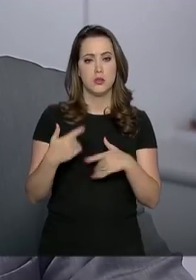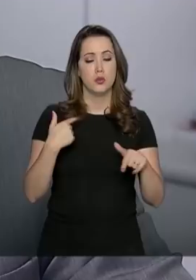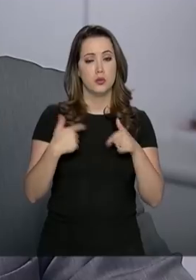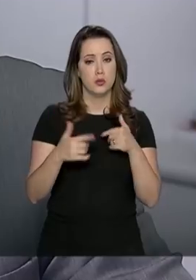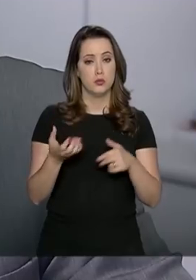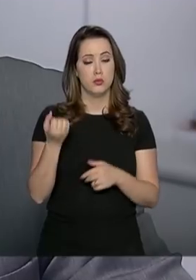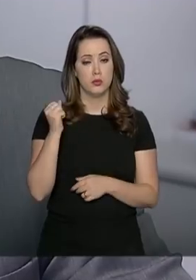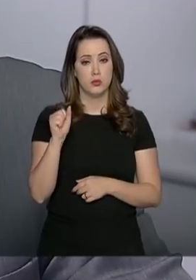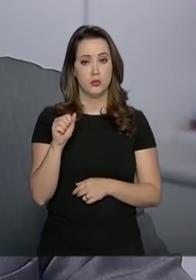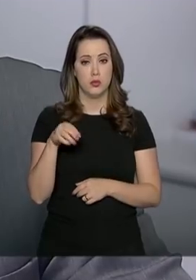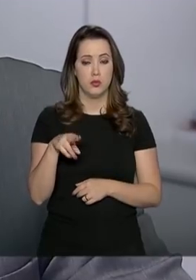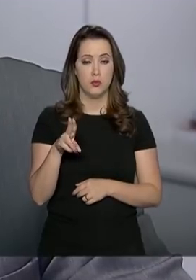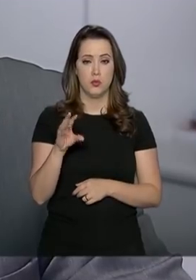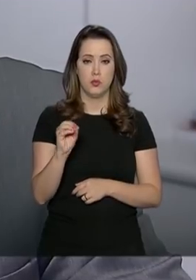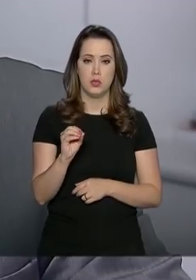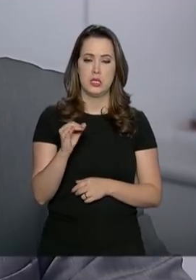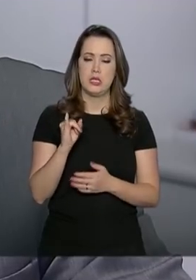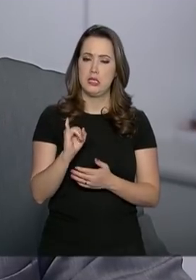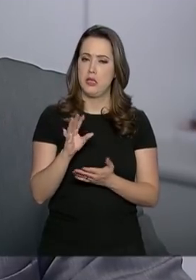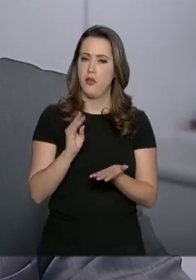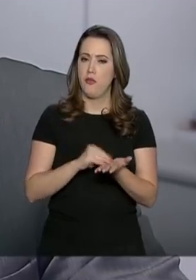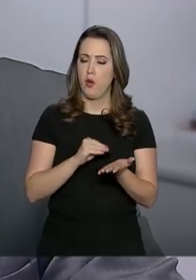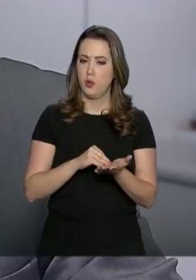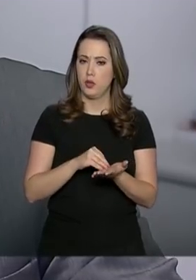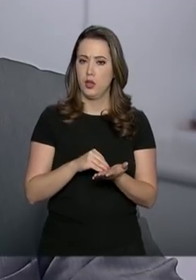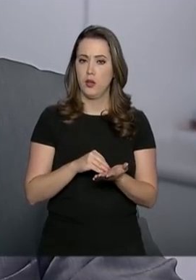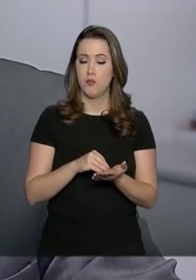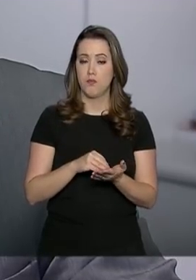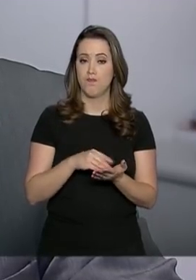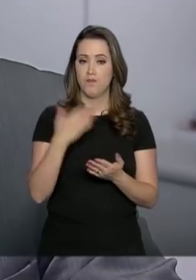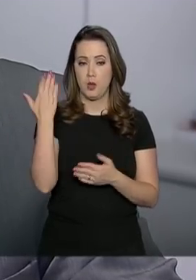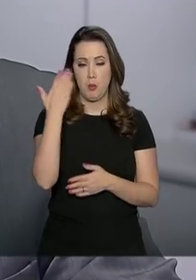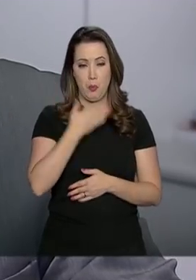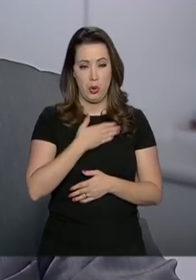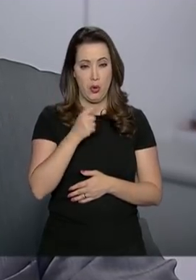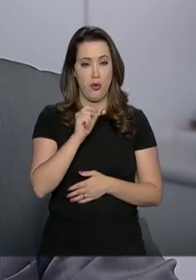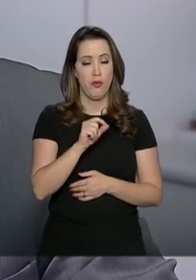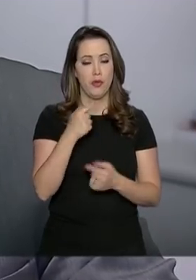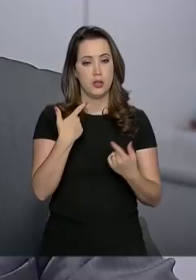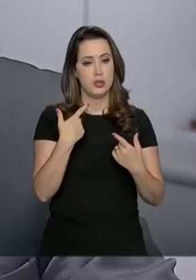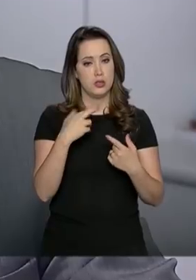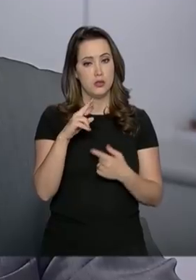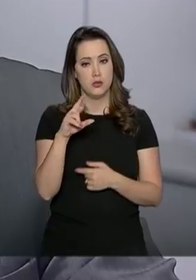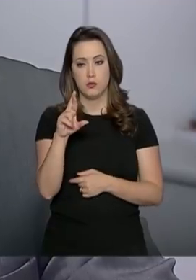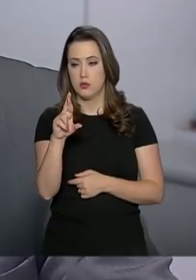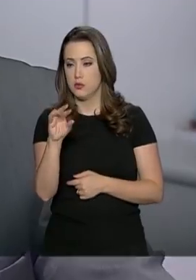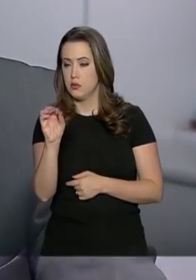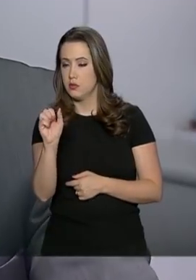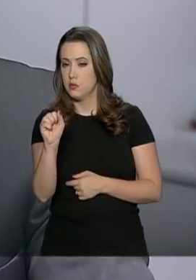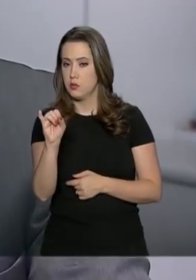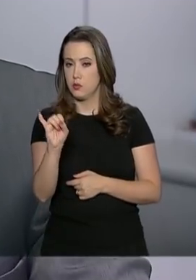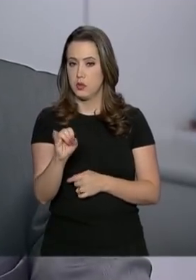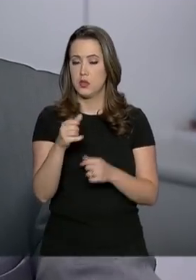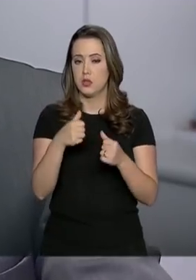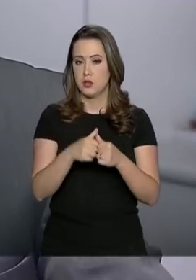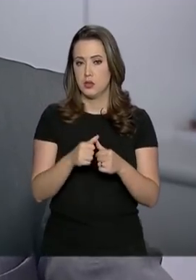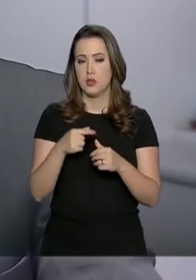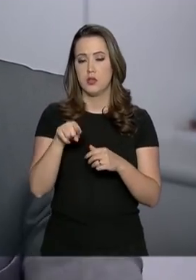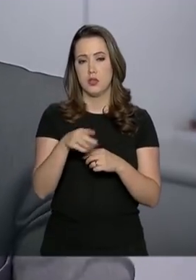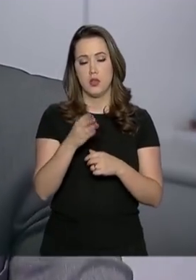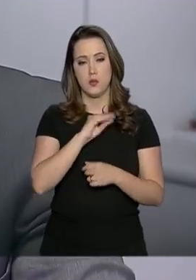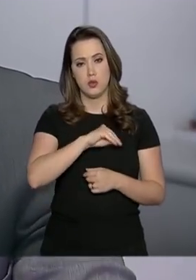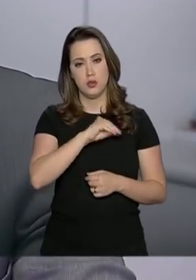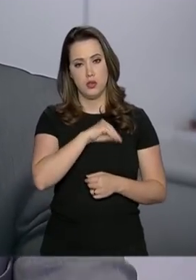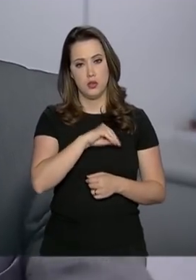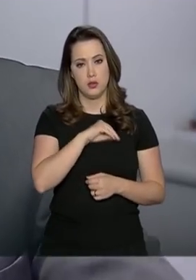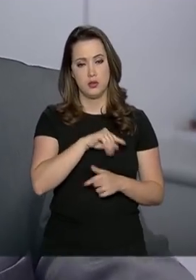se não estiver constando na RAIS como comprovante de que ele esteve naquela faixa salarial e